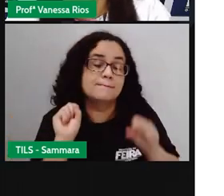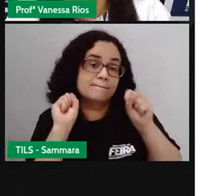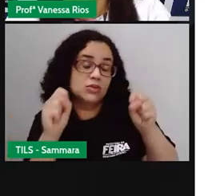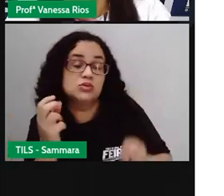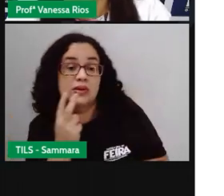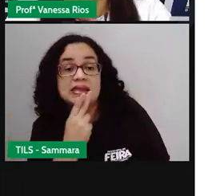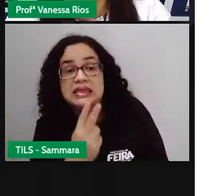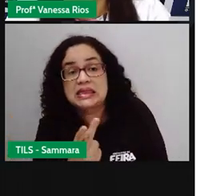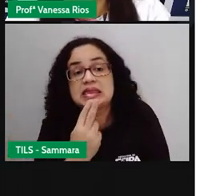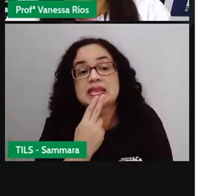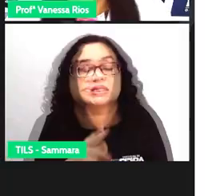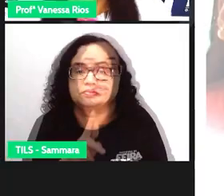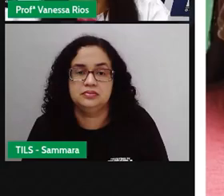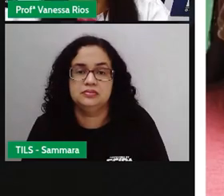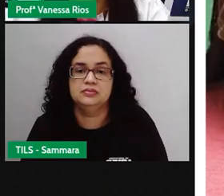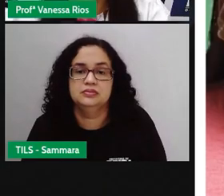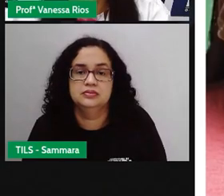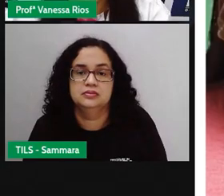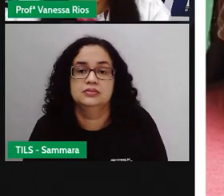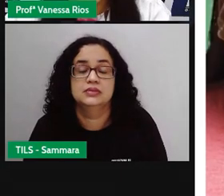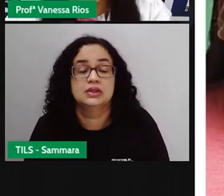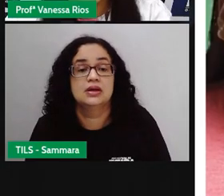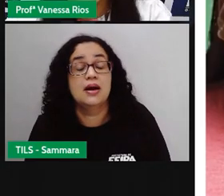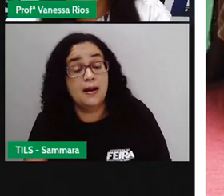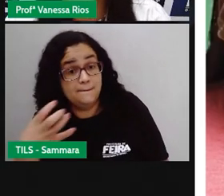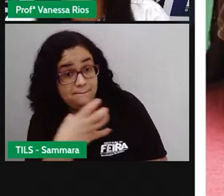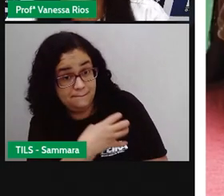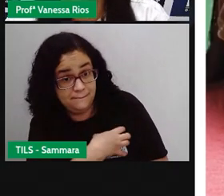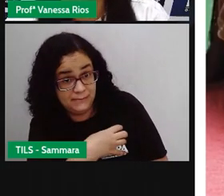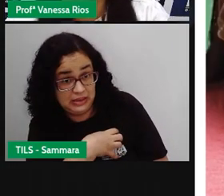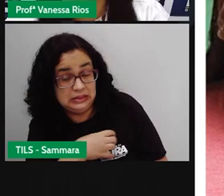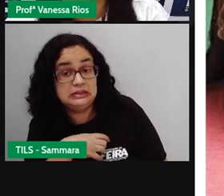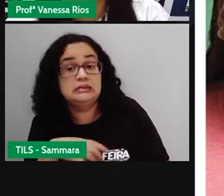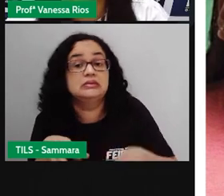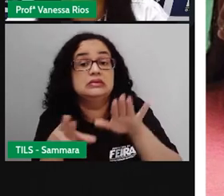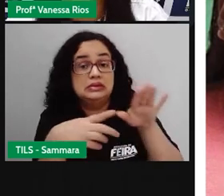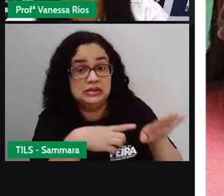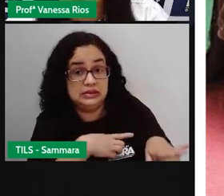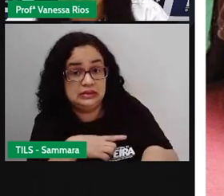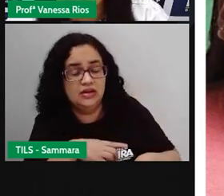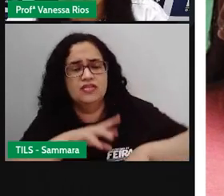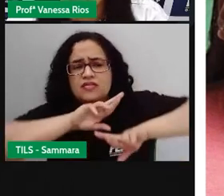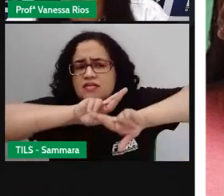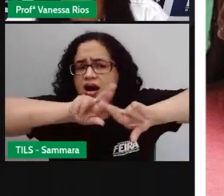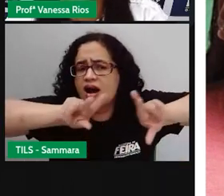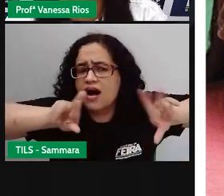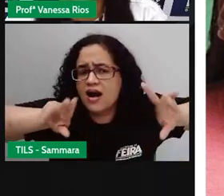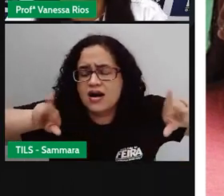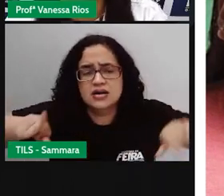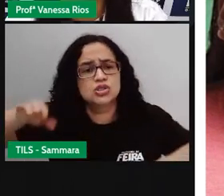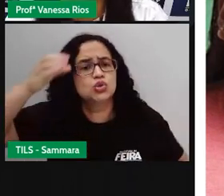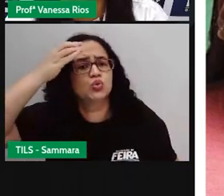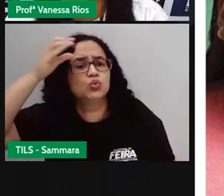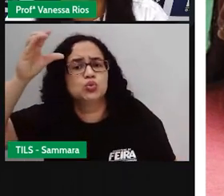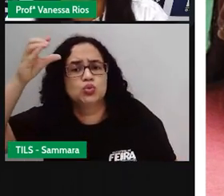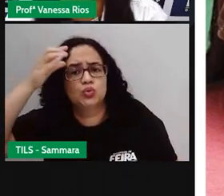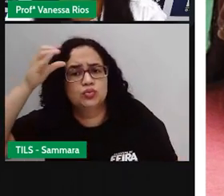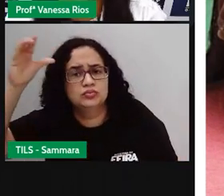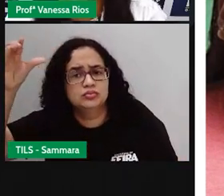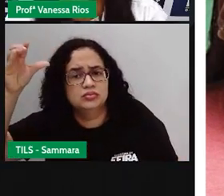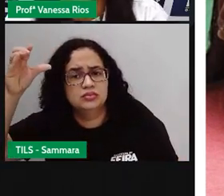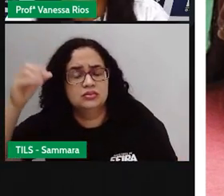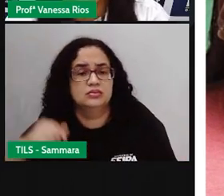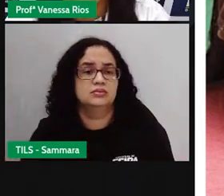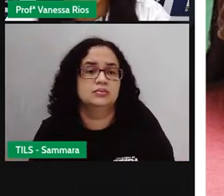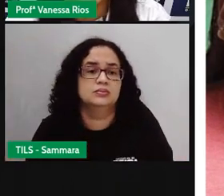línguas diferentes também. A Bahia, ela apresenta uma grande diversidade cultural nos